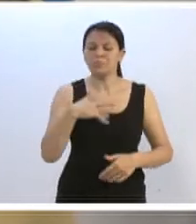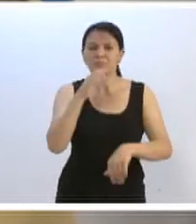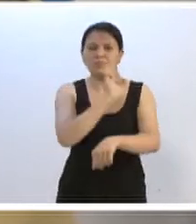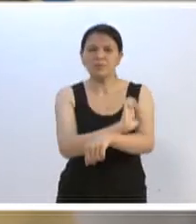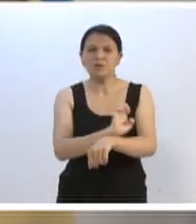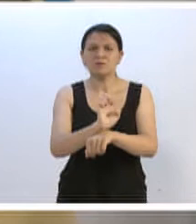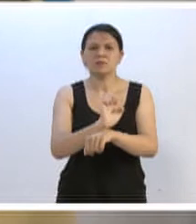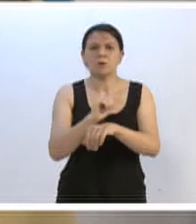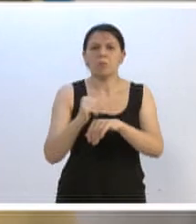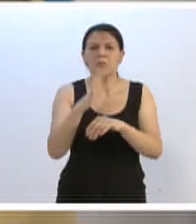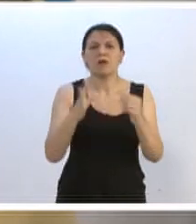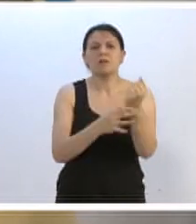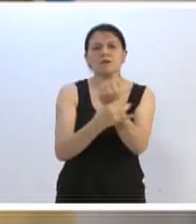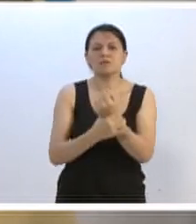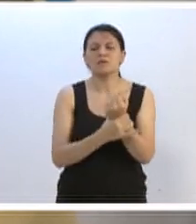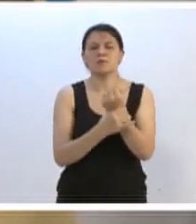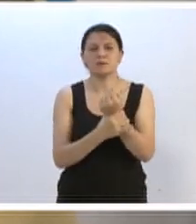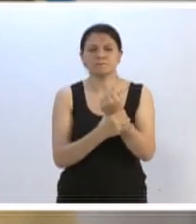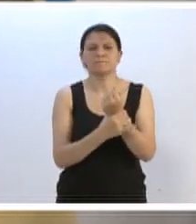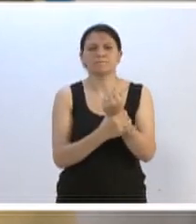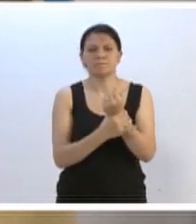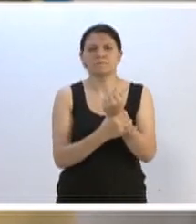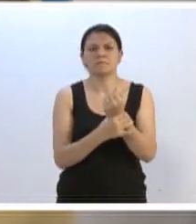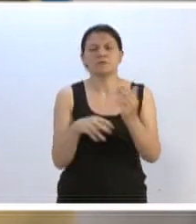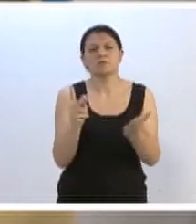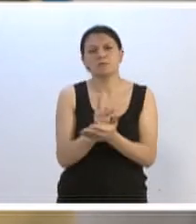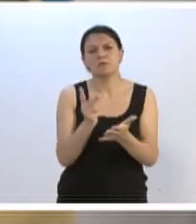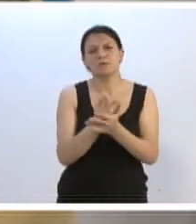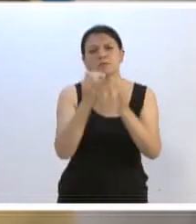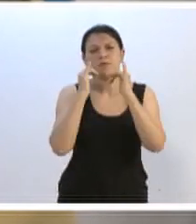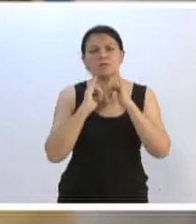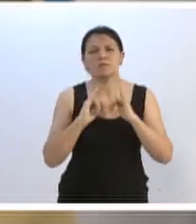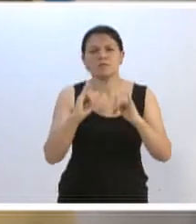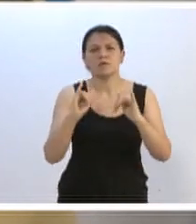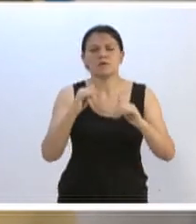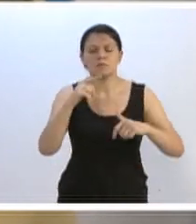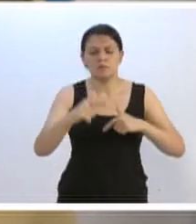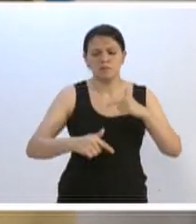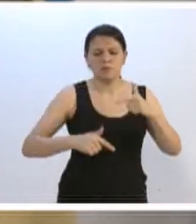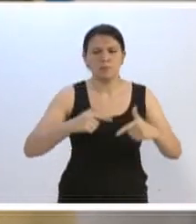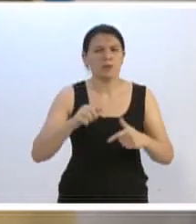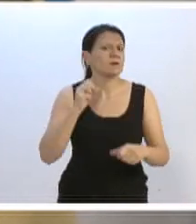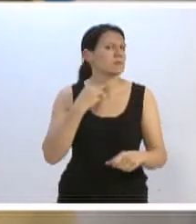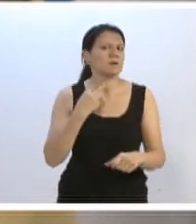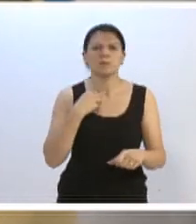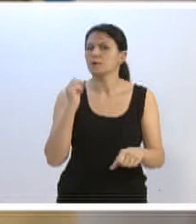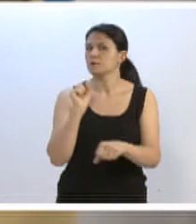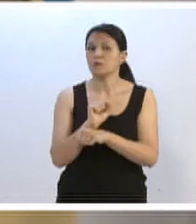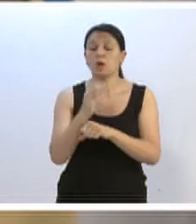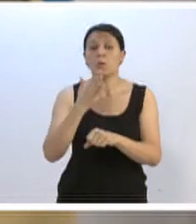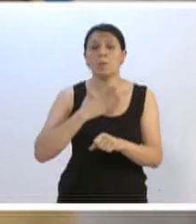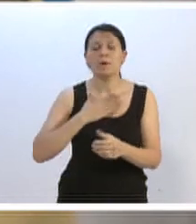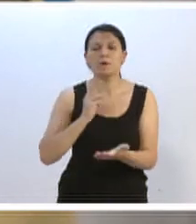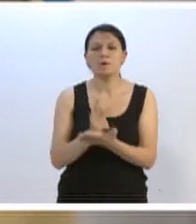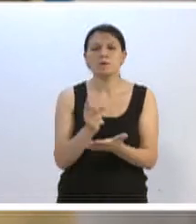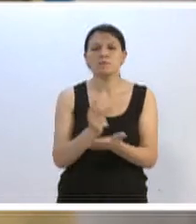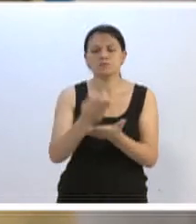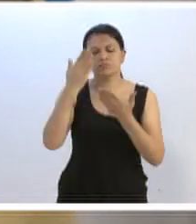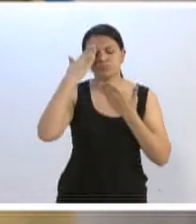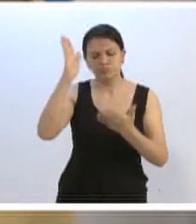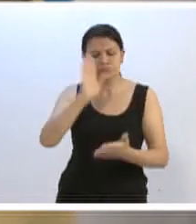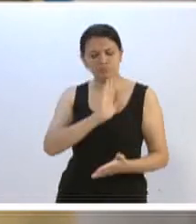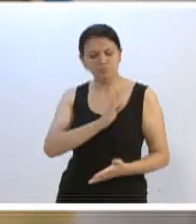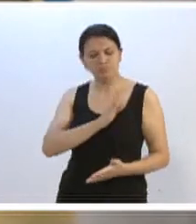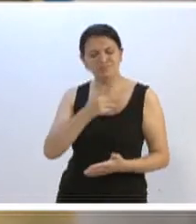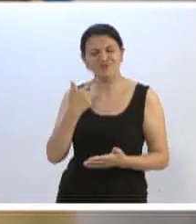com mais segurança, enfim. Como sempre digo, o trabalho não pode parar, o meu continua, com gratidão no coração,